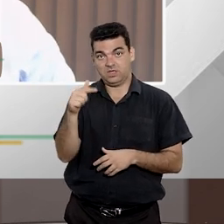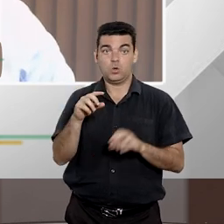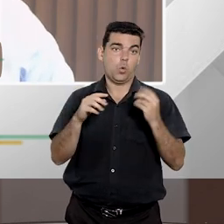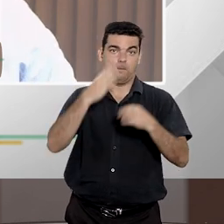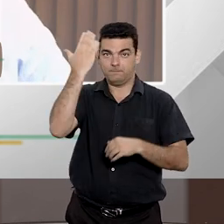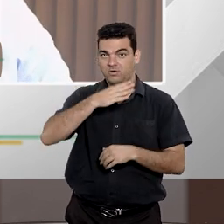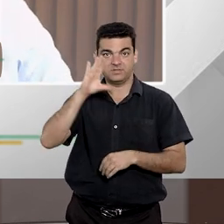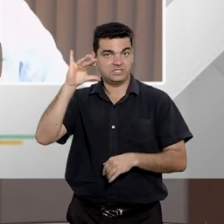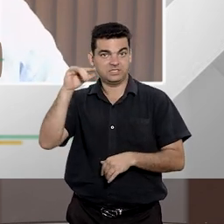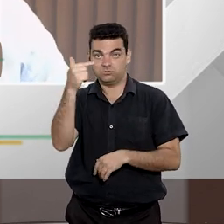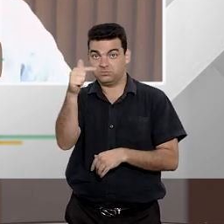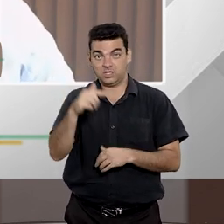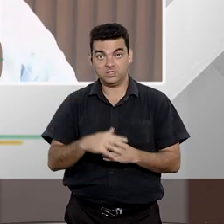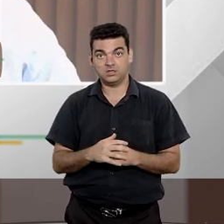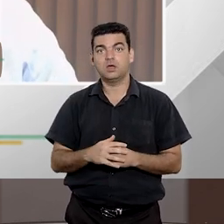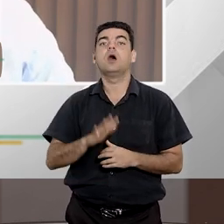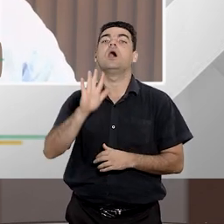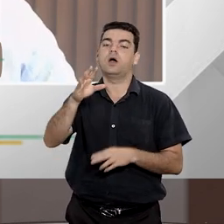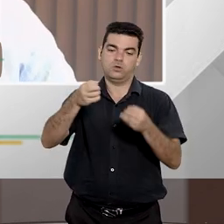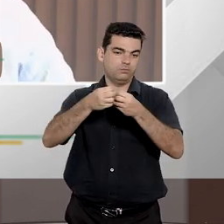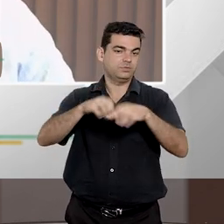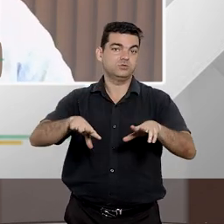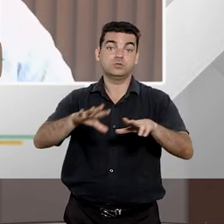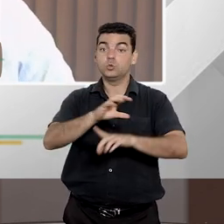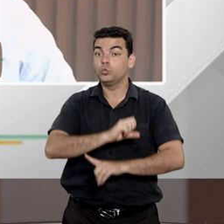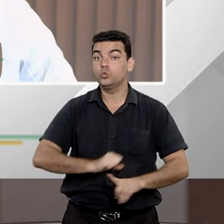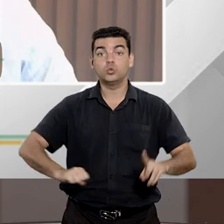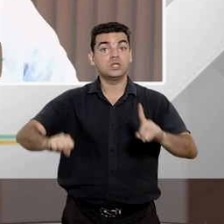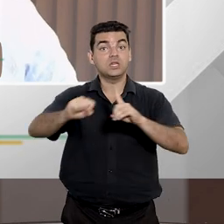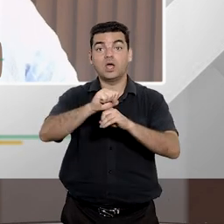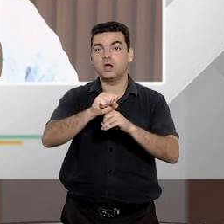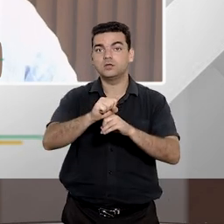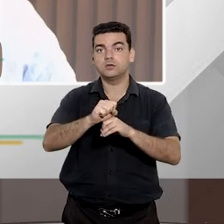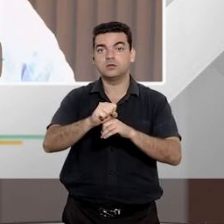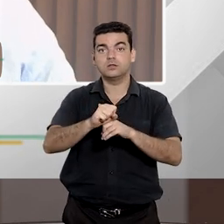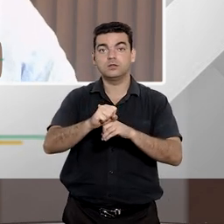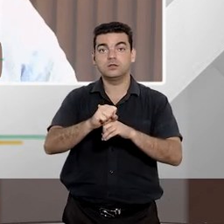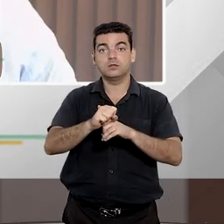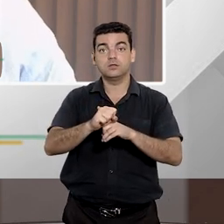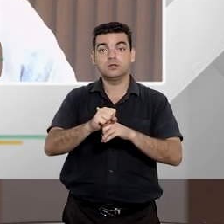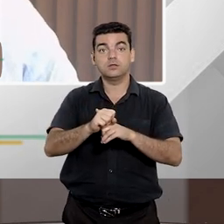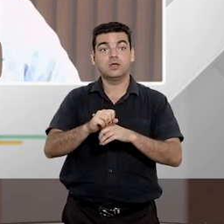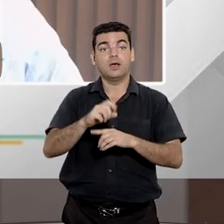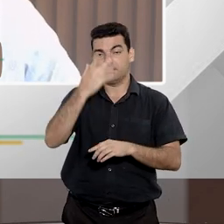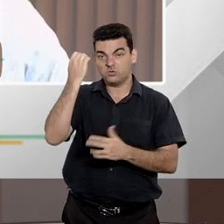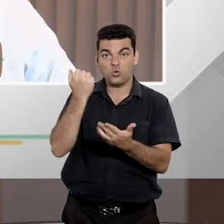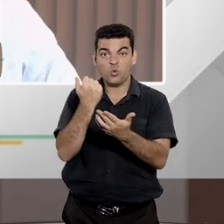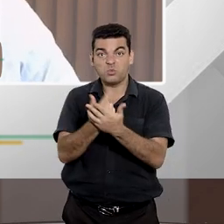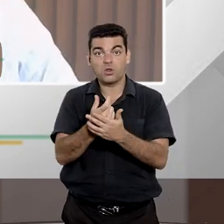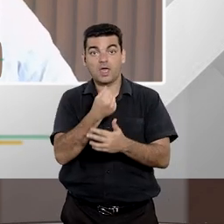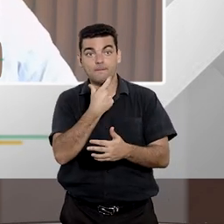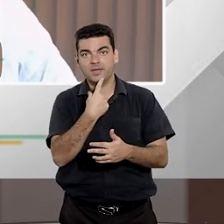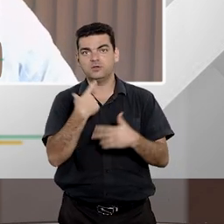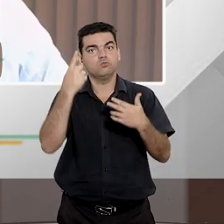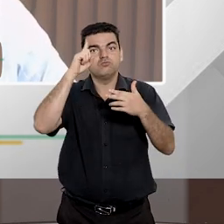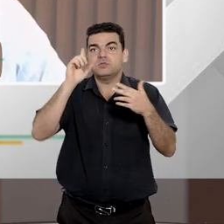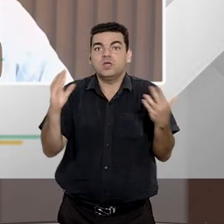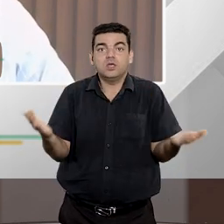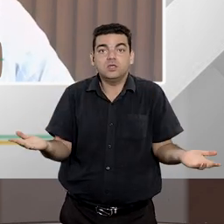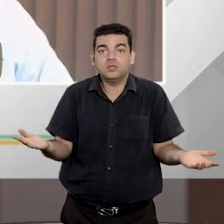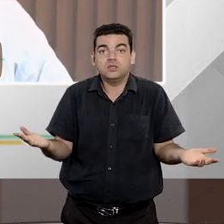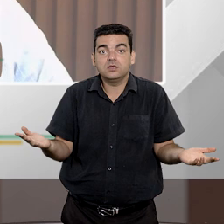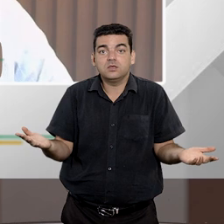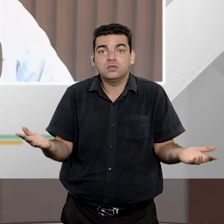científica, aquele dano é um dano a toda a coletividade e a gente não vai saber ao certo quem são as pessoas que vão